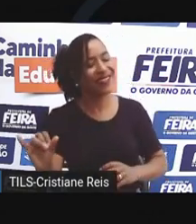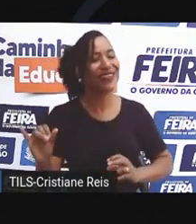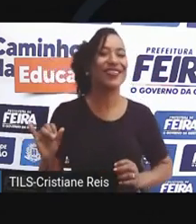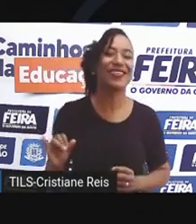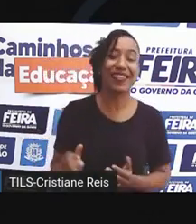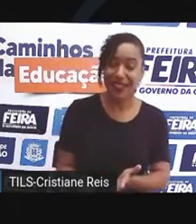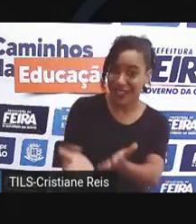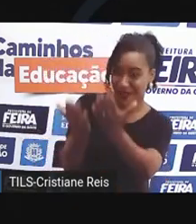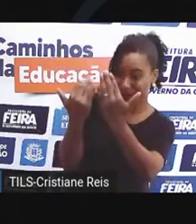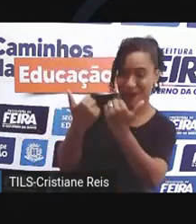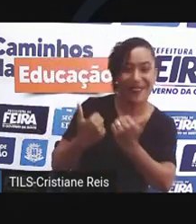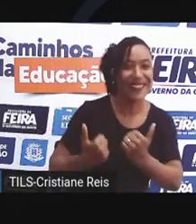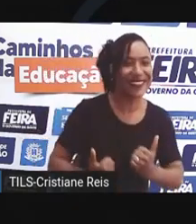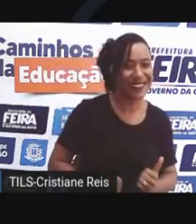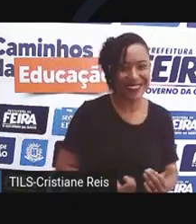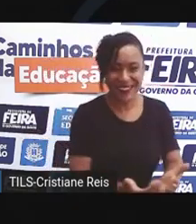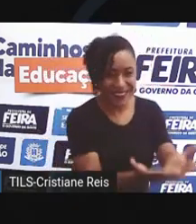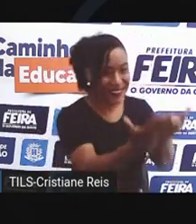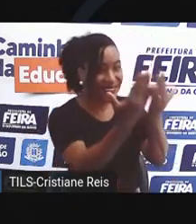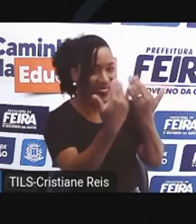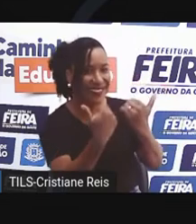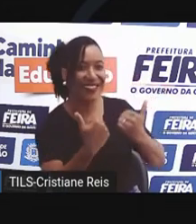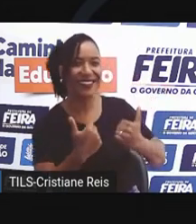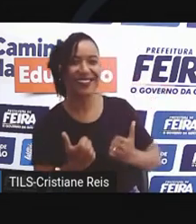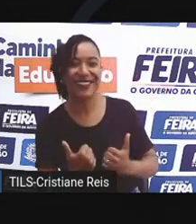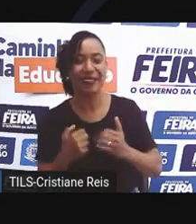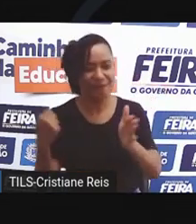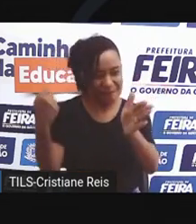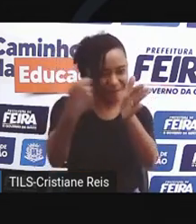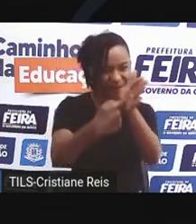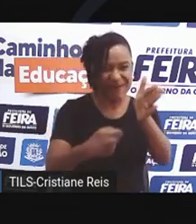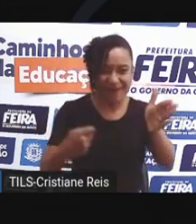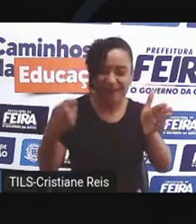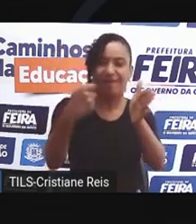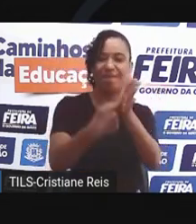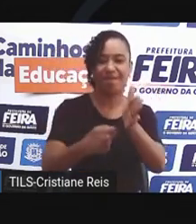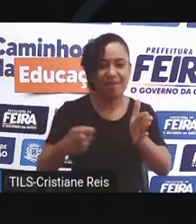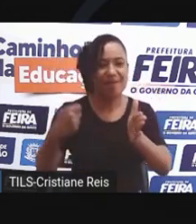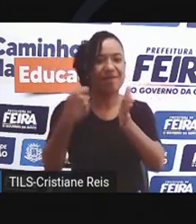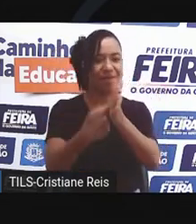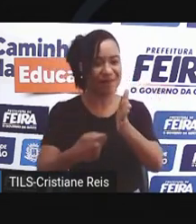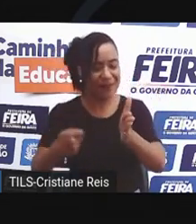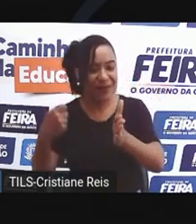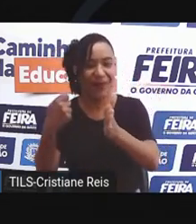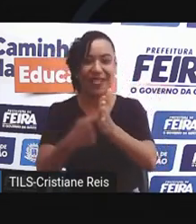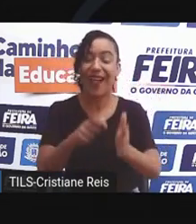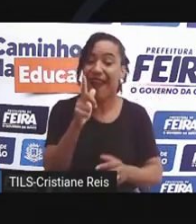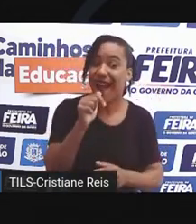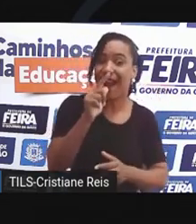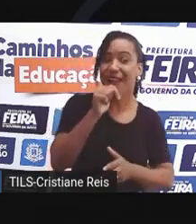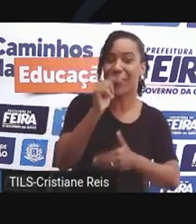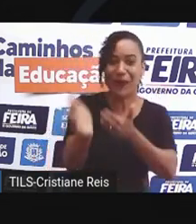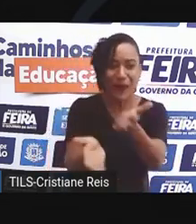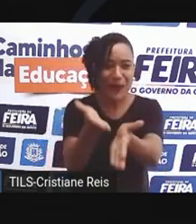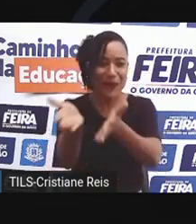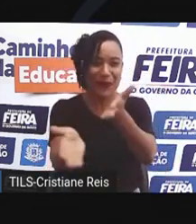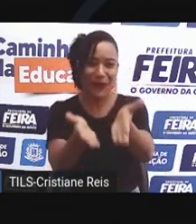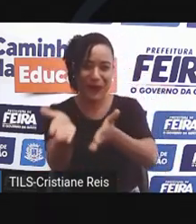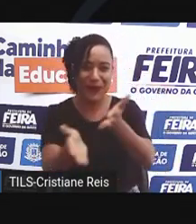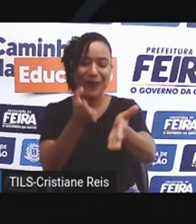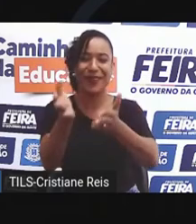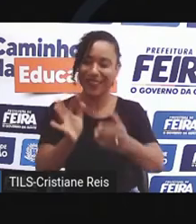Vamos juntos alugar Nossa água preservar Que o